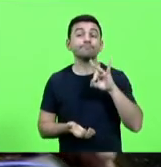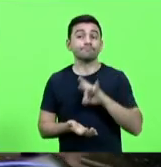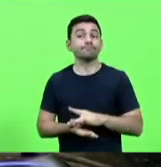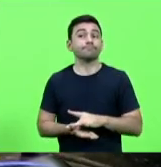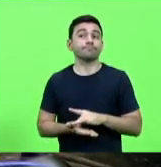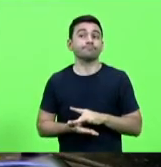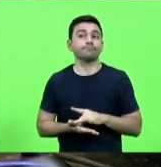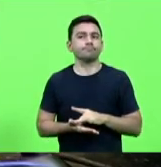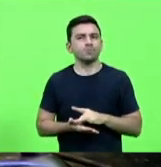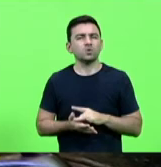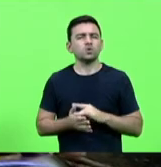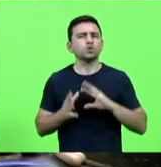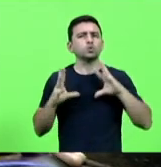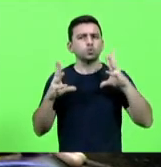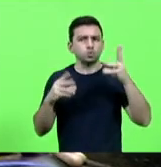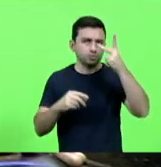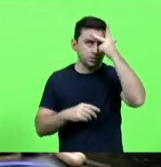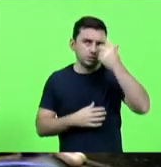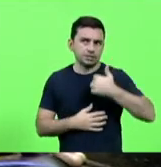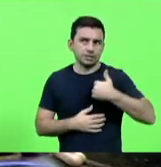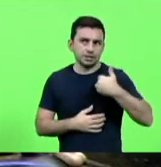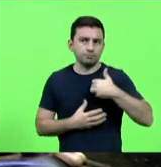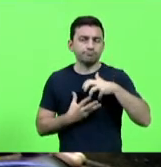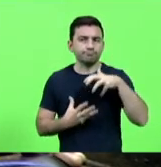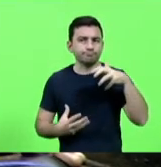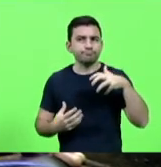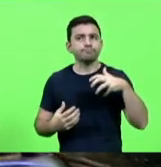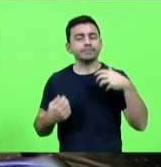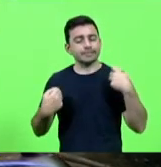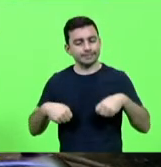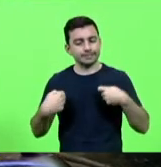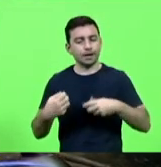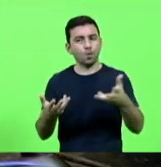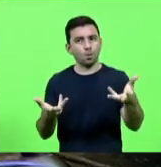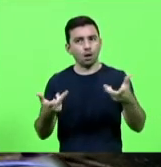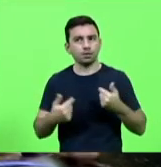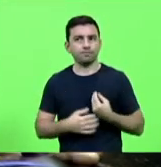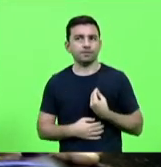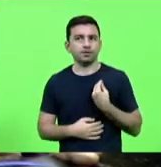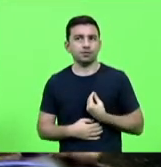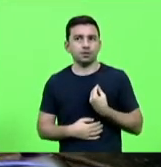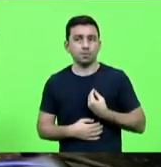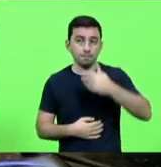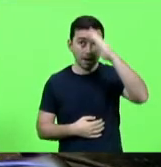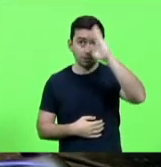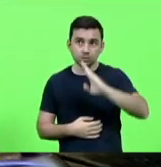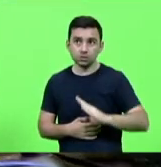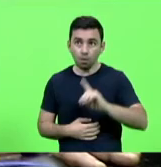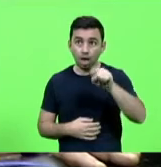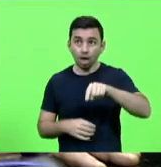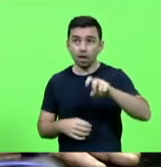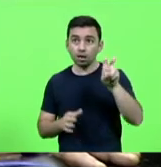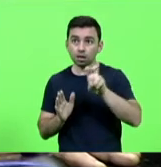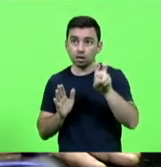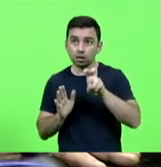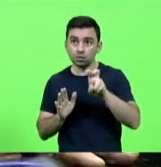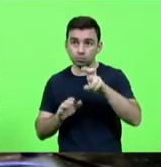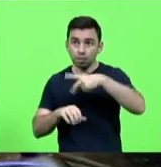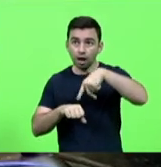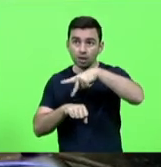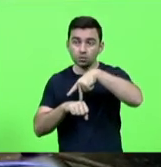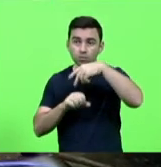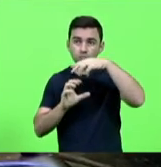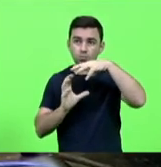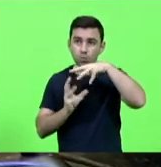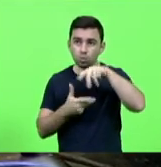que os nossos idosos tenham qualidade de vida o Brasil é o quinto país do mundo com o maior